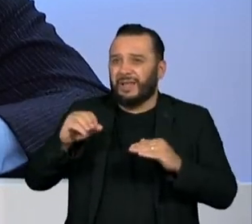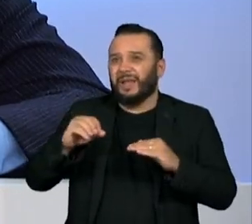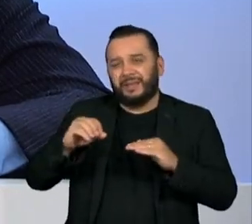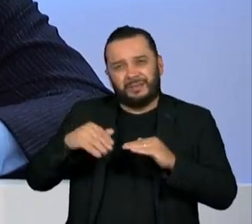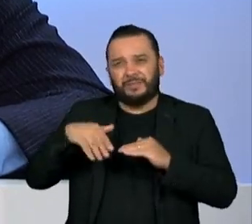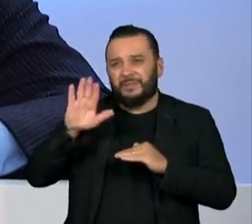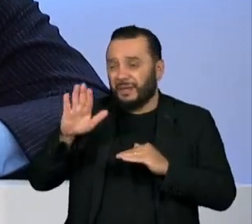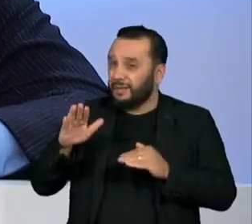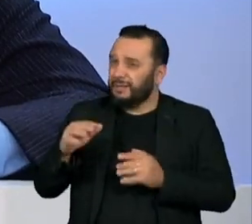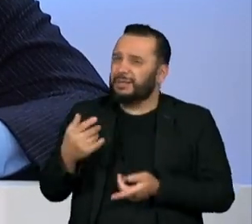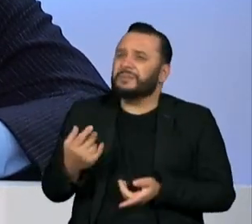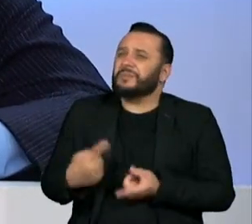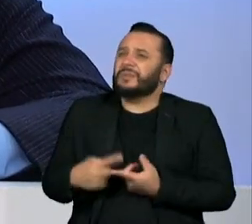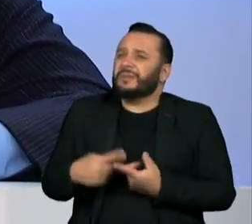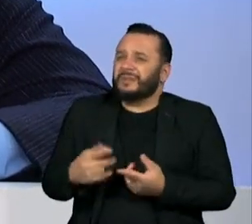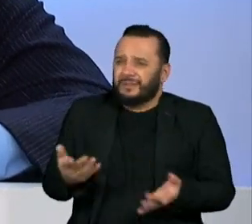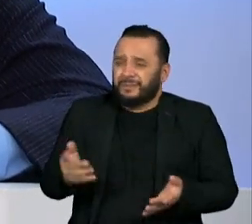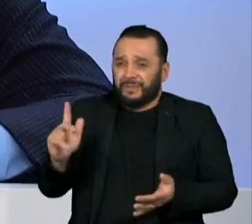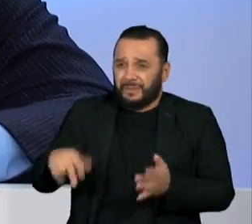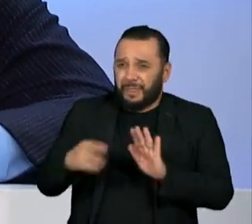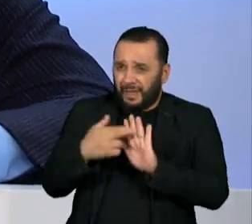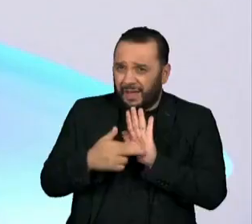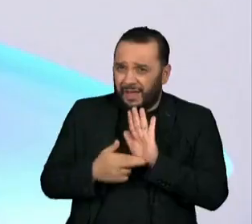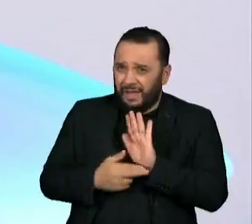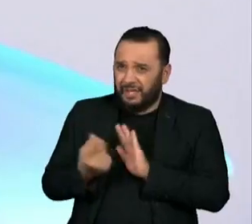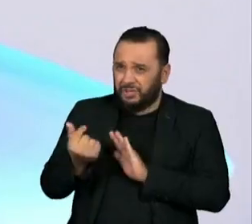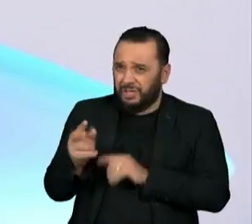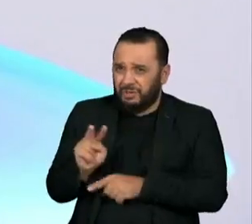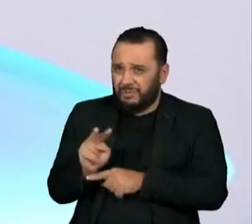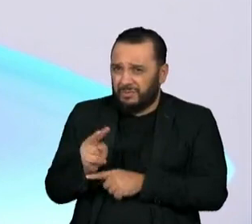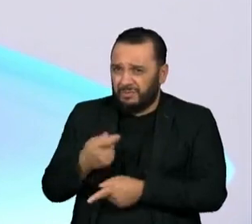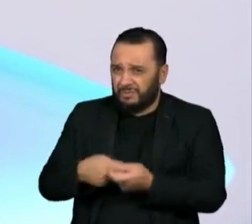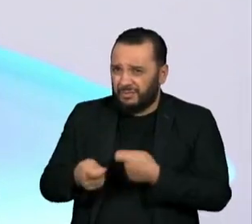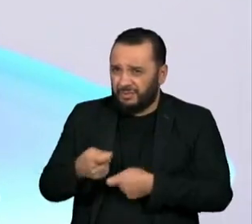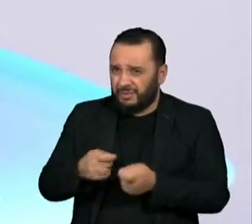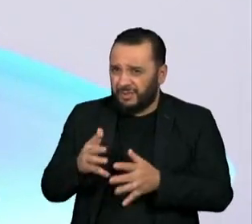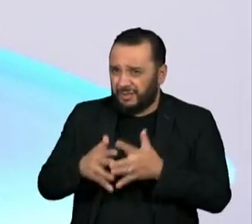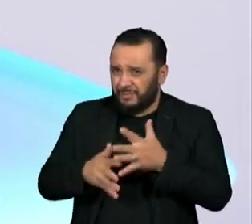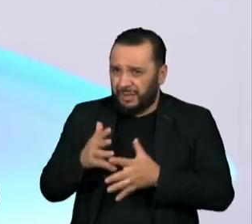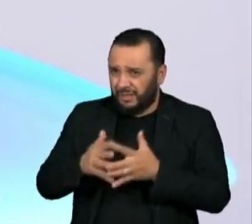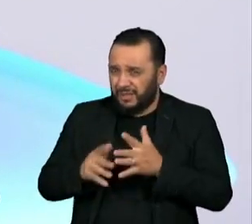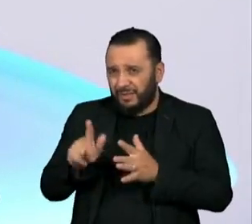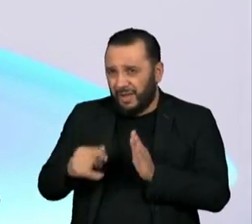domada? É a política fiscal que está atrapalhando? O que aconteceu? É uma boa pergunta.